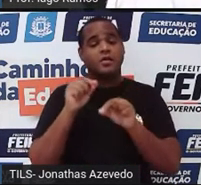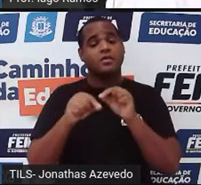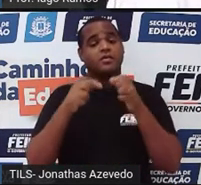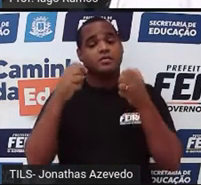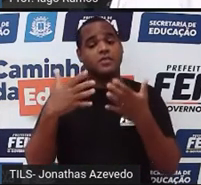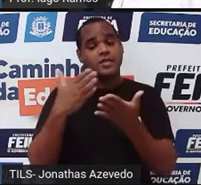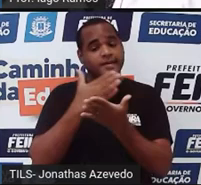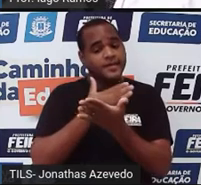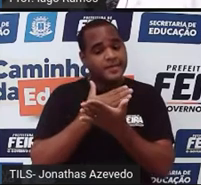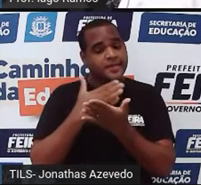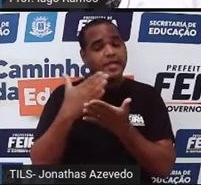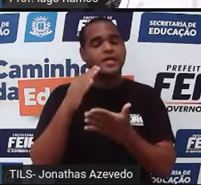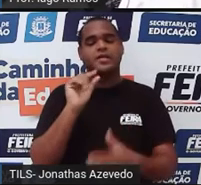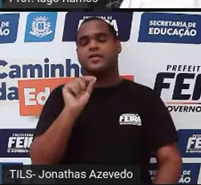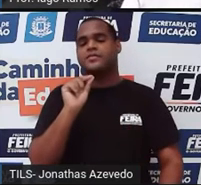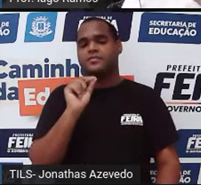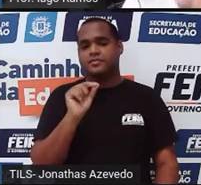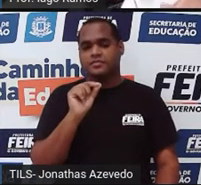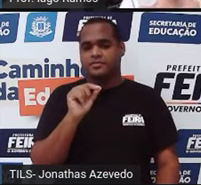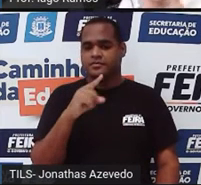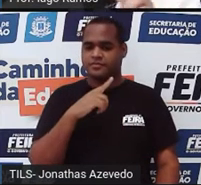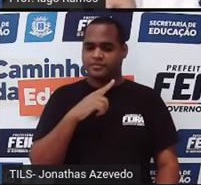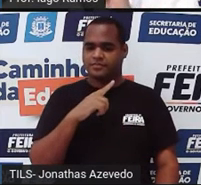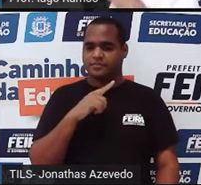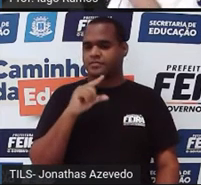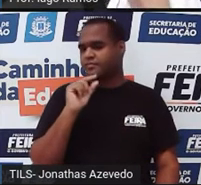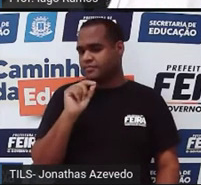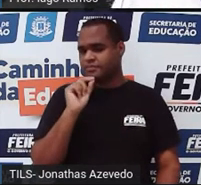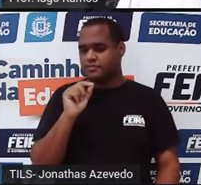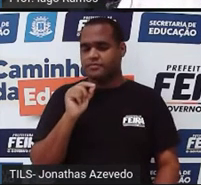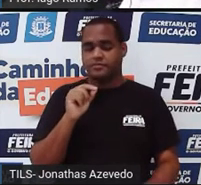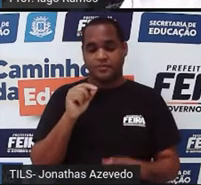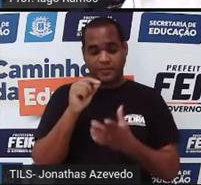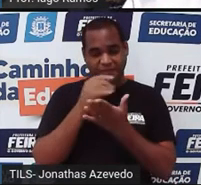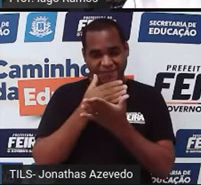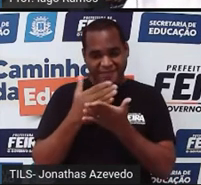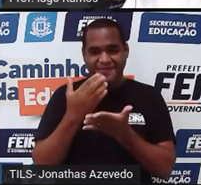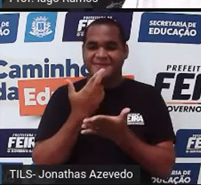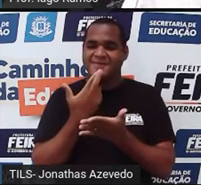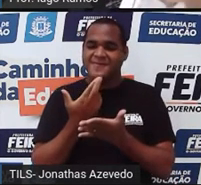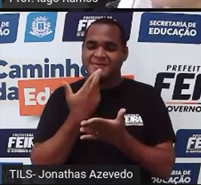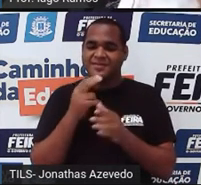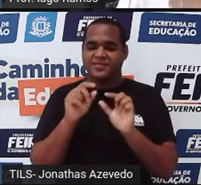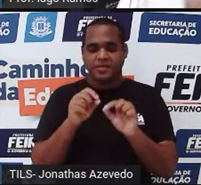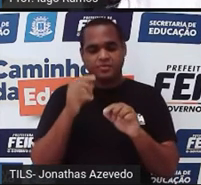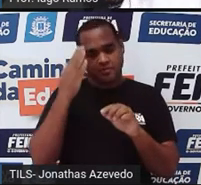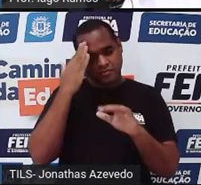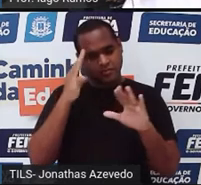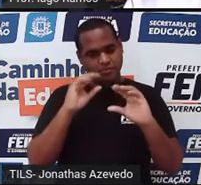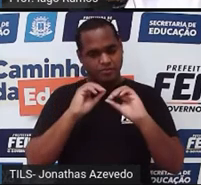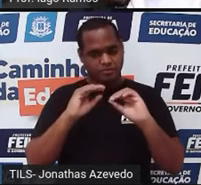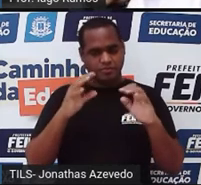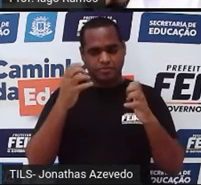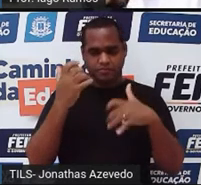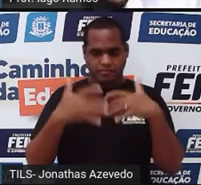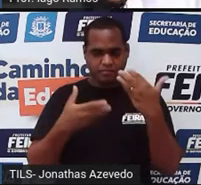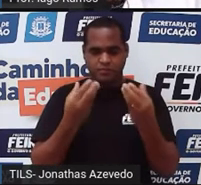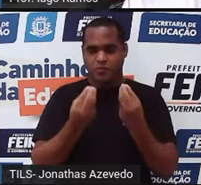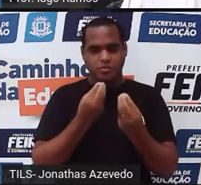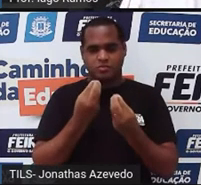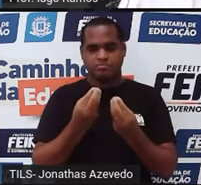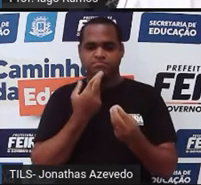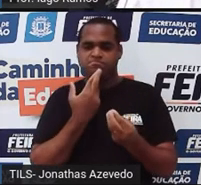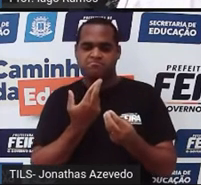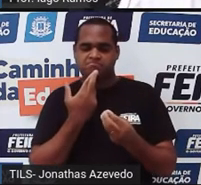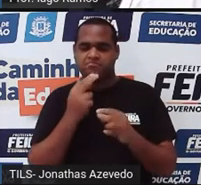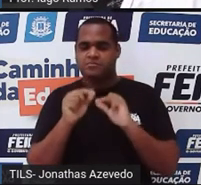desse jeito, tá? A gente chegou nesse resultado do que hoje a gente entende como é fazer uma contagem, tá bom?